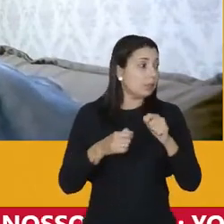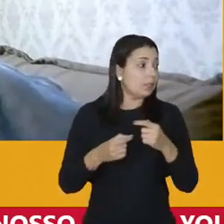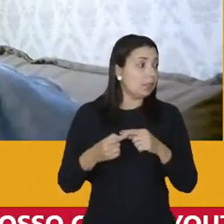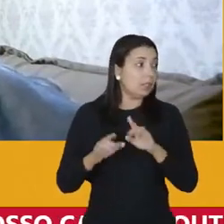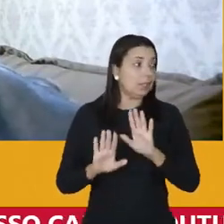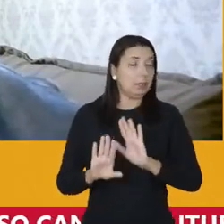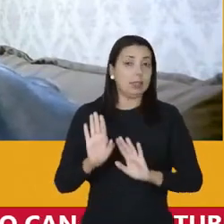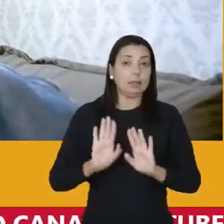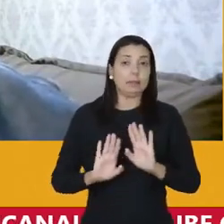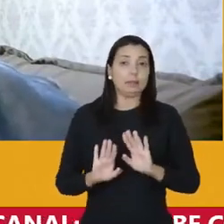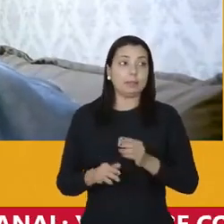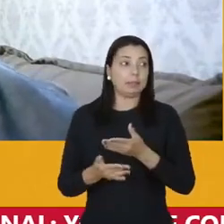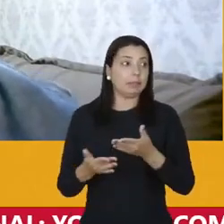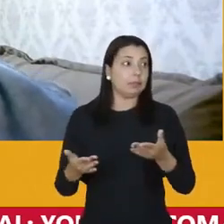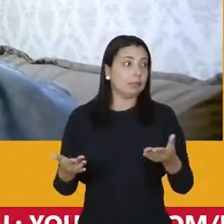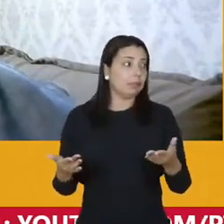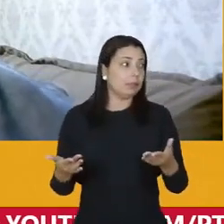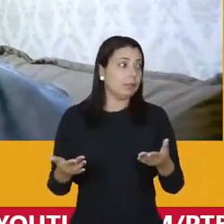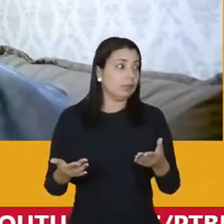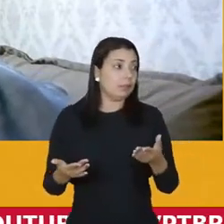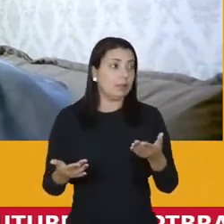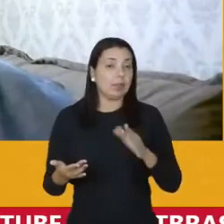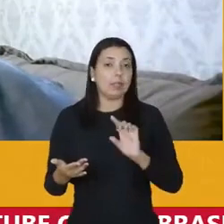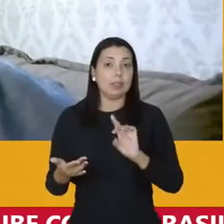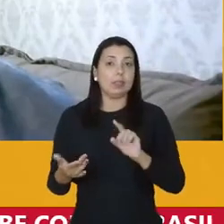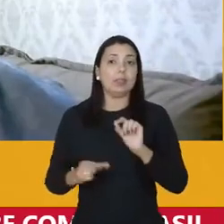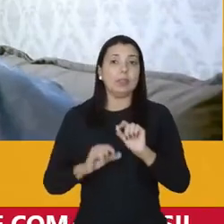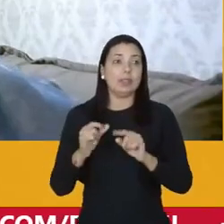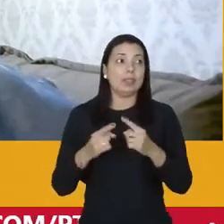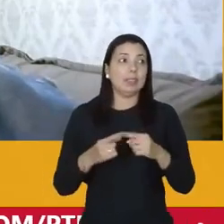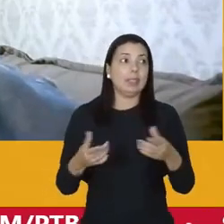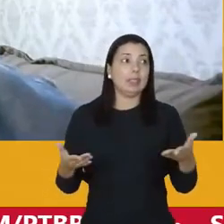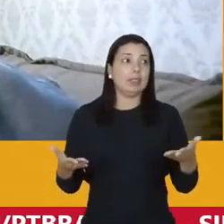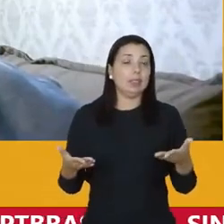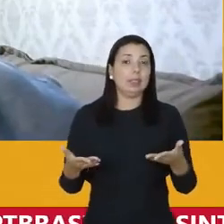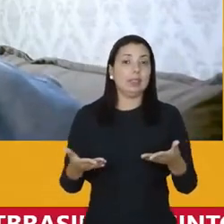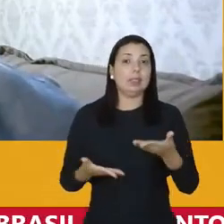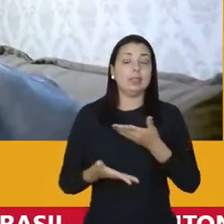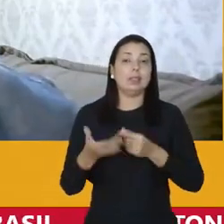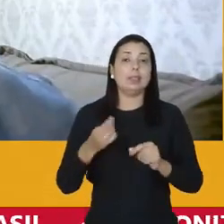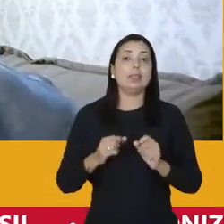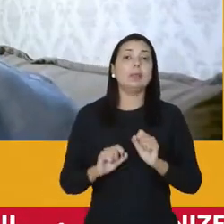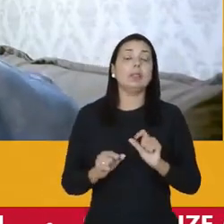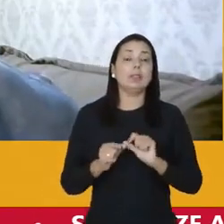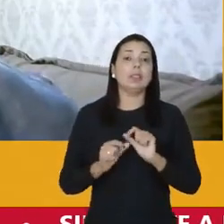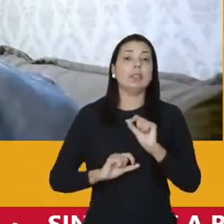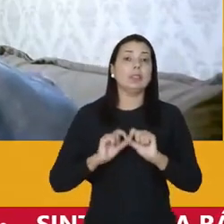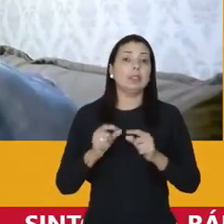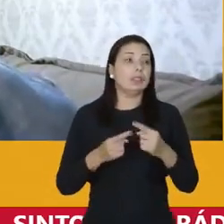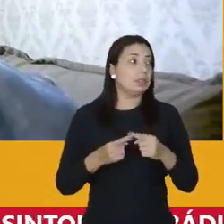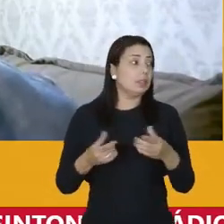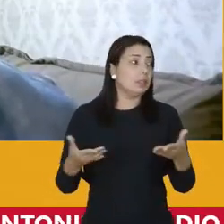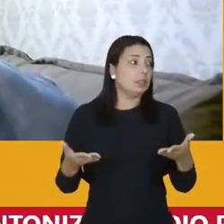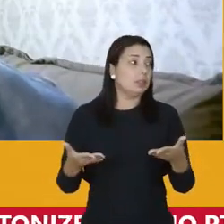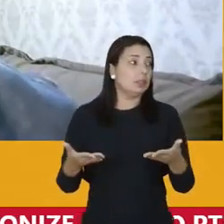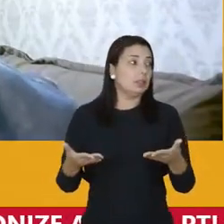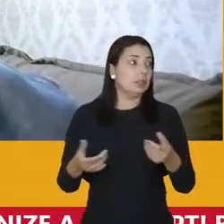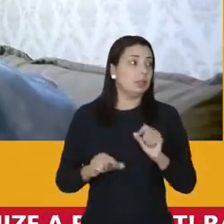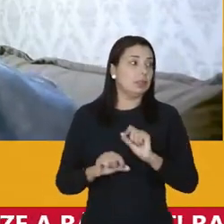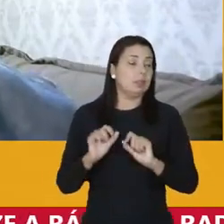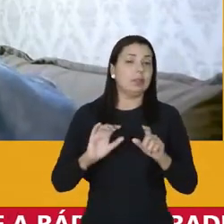muito com pessoas como vocês não só na disponibilização dos nomes daqueles que puderem fazê-lo mas também